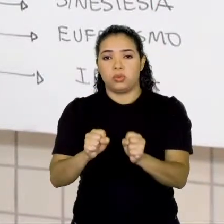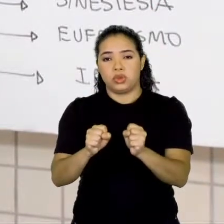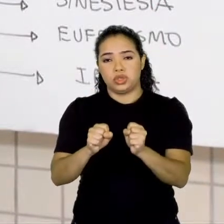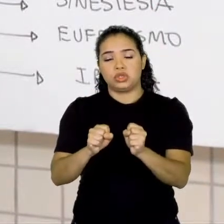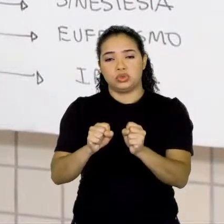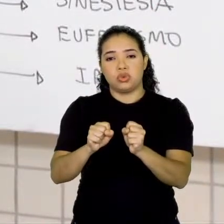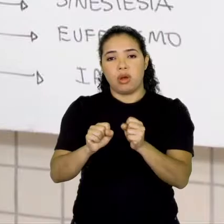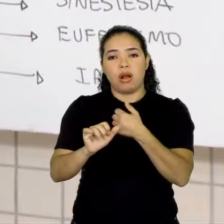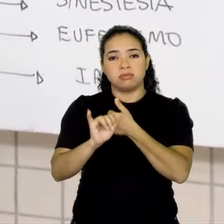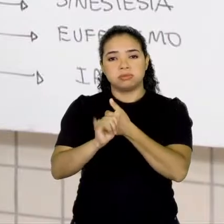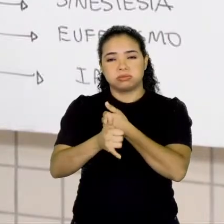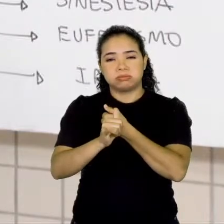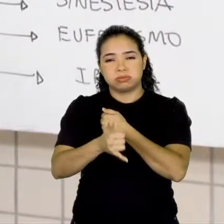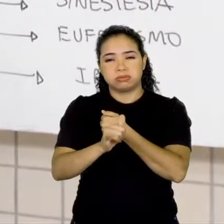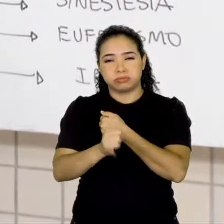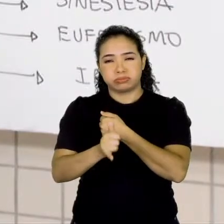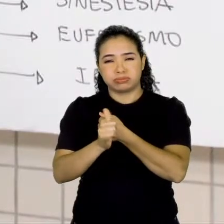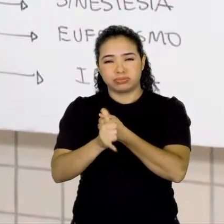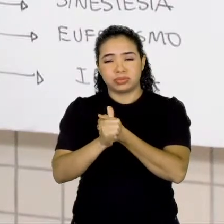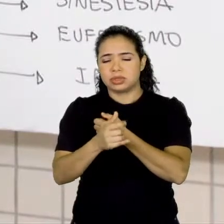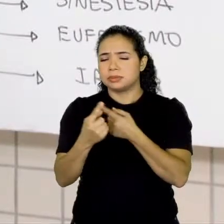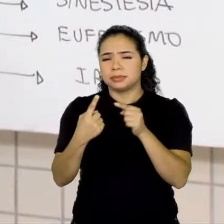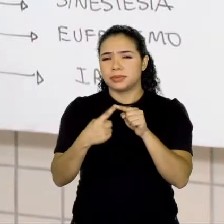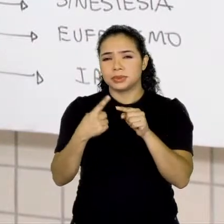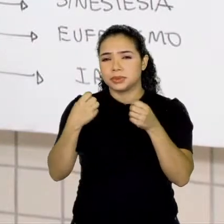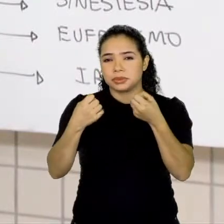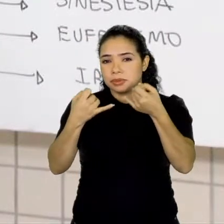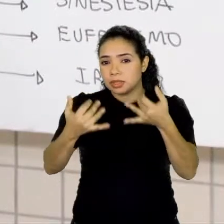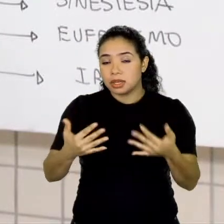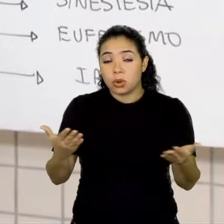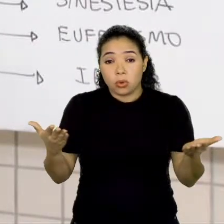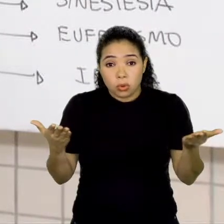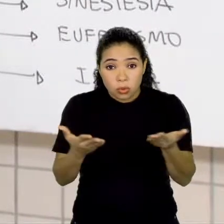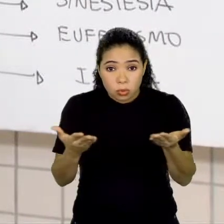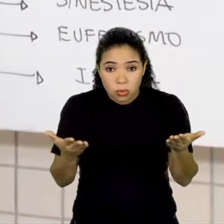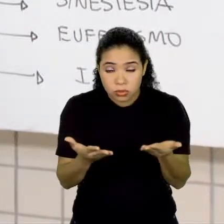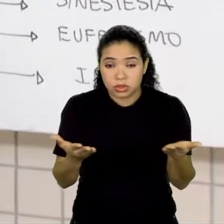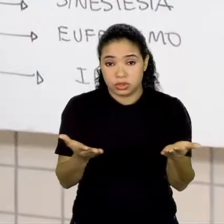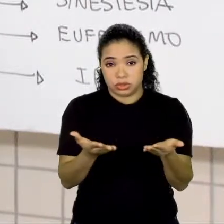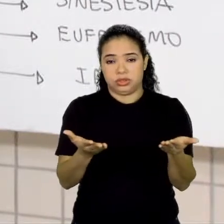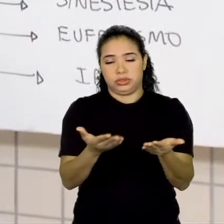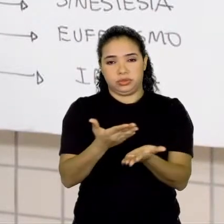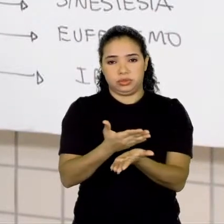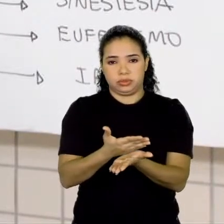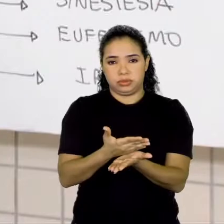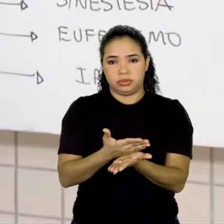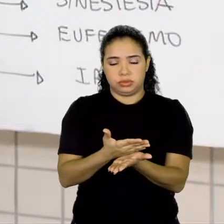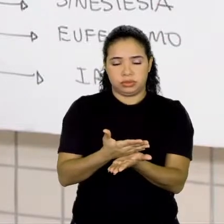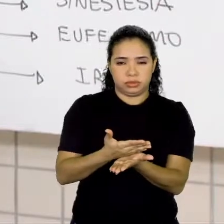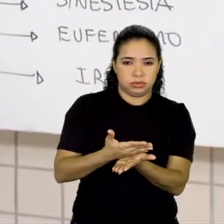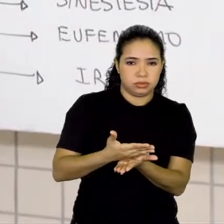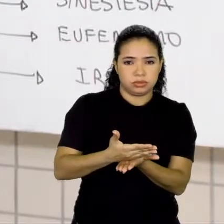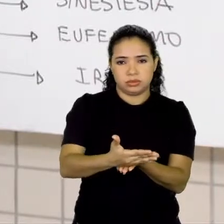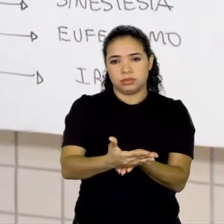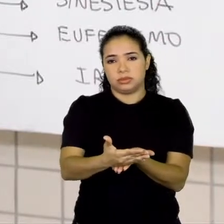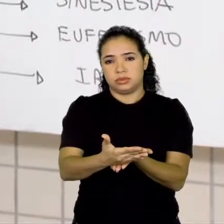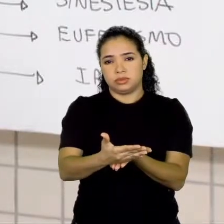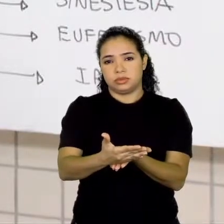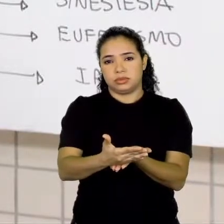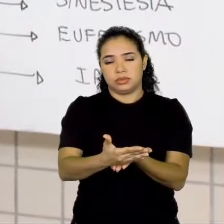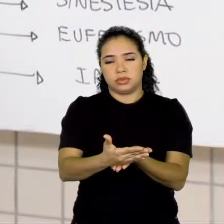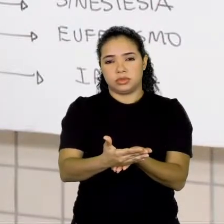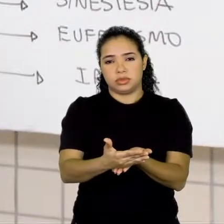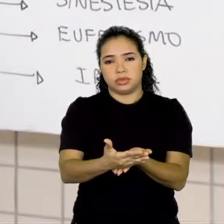conto, certo? Por que eu estou falando isso? Porque hoje nós não vamos iniciar com leituras de